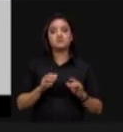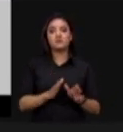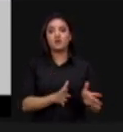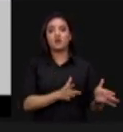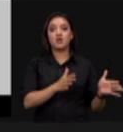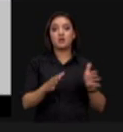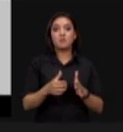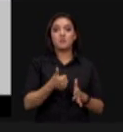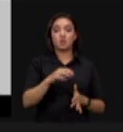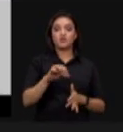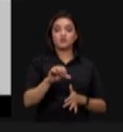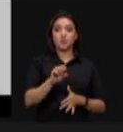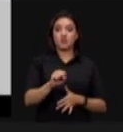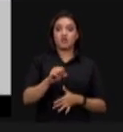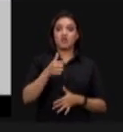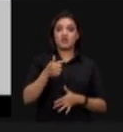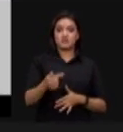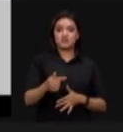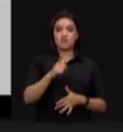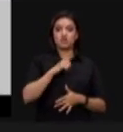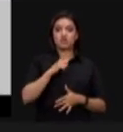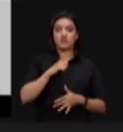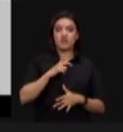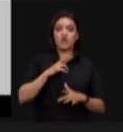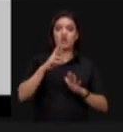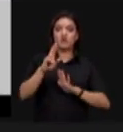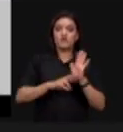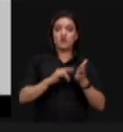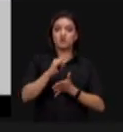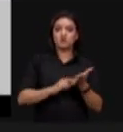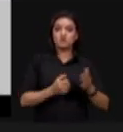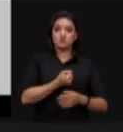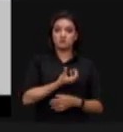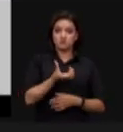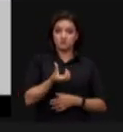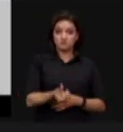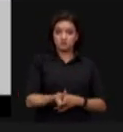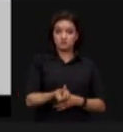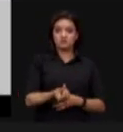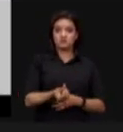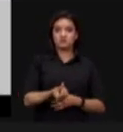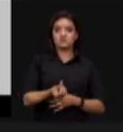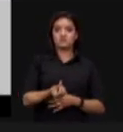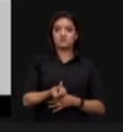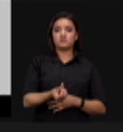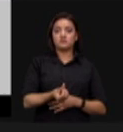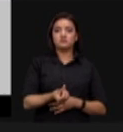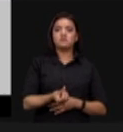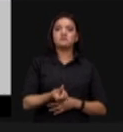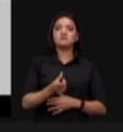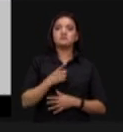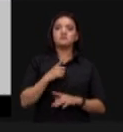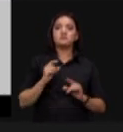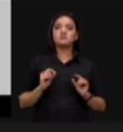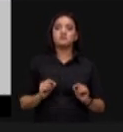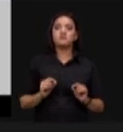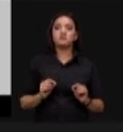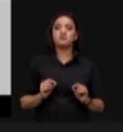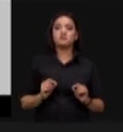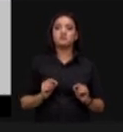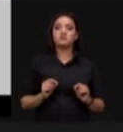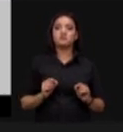1987 a resolução 6 de 87 do conselho nacional do meio ambiente trata da